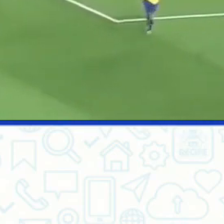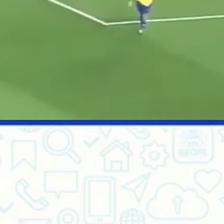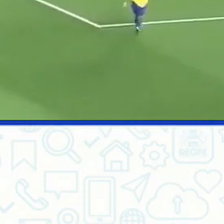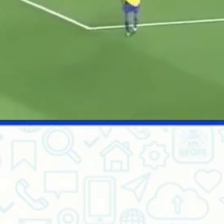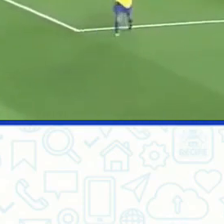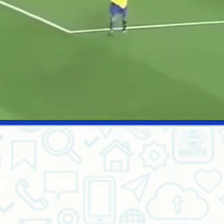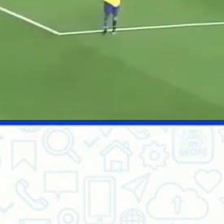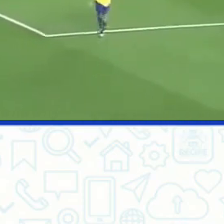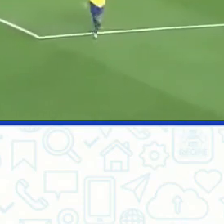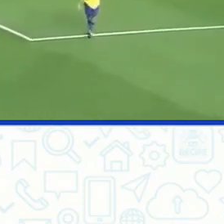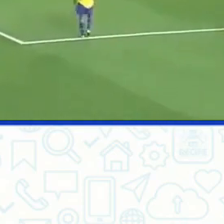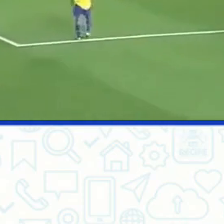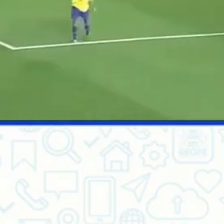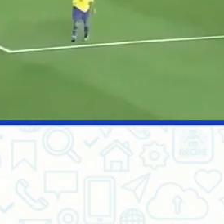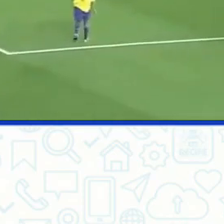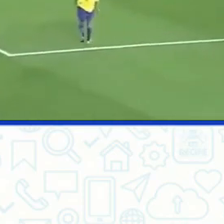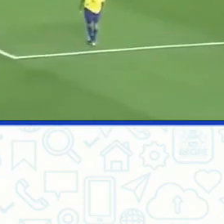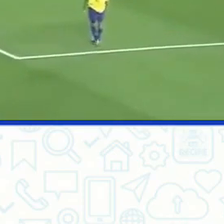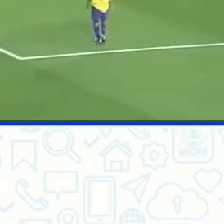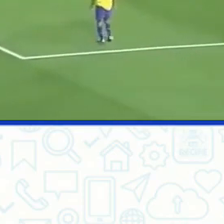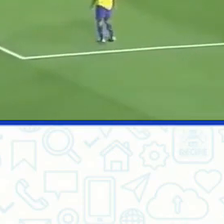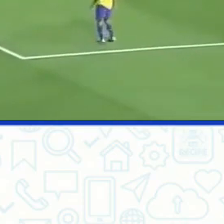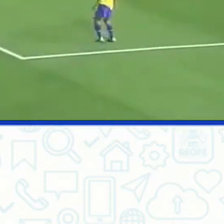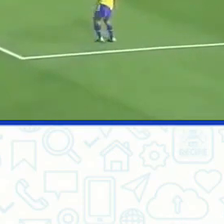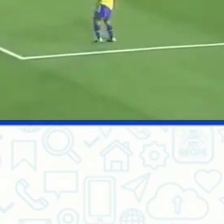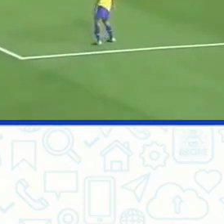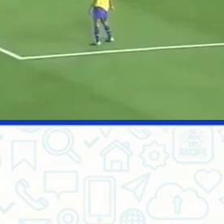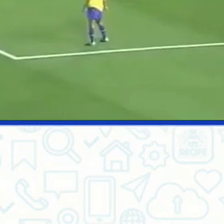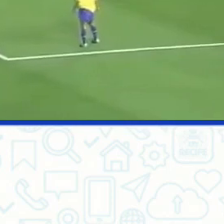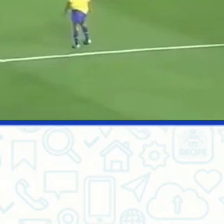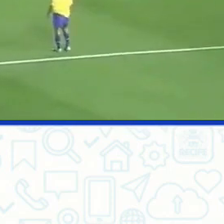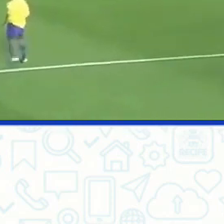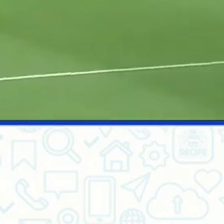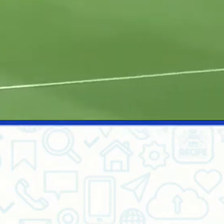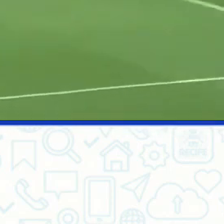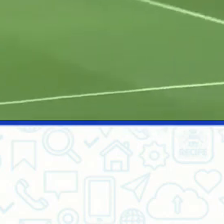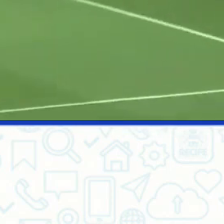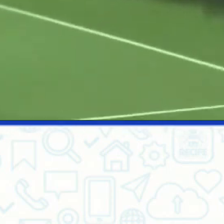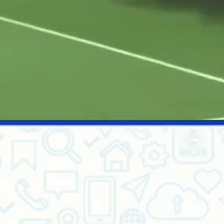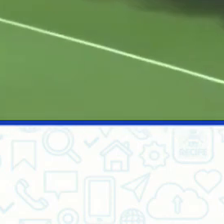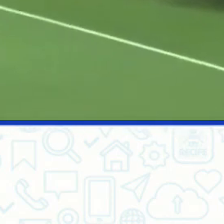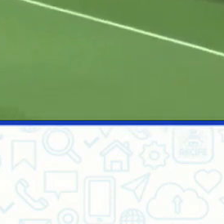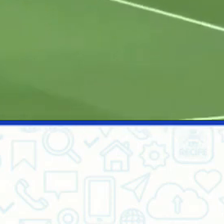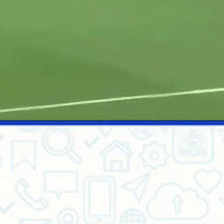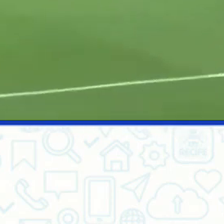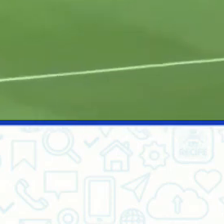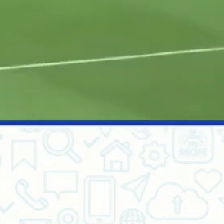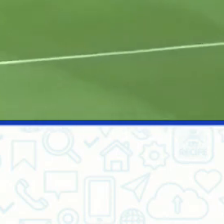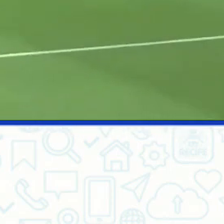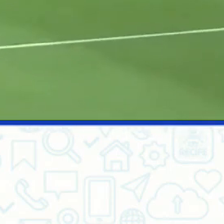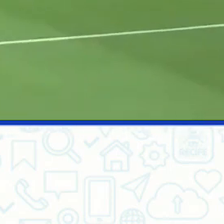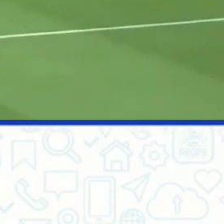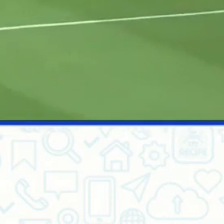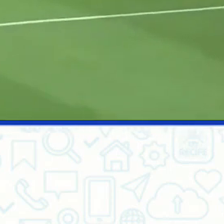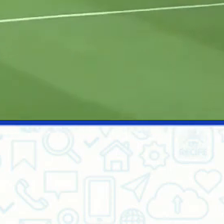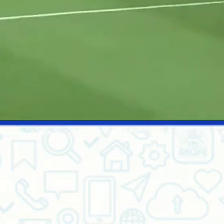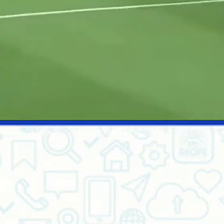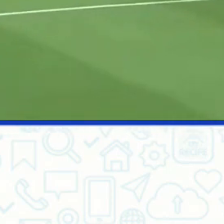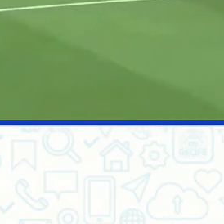Ronaldinho Gaúcho. Partiu Roberto Carlos, aí vem Ronaldinho Gaúcho, pra Ronaldinho, girou o corpo, pro Cleberson, pé direito, bonito na trave.